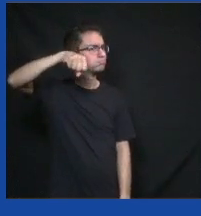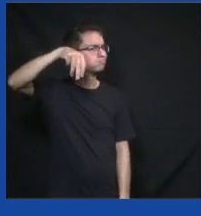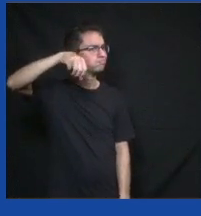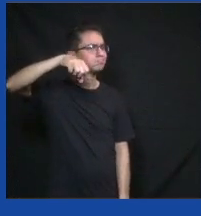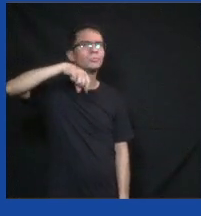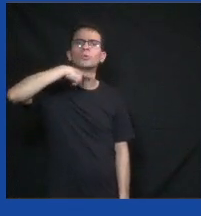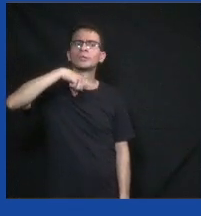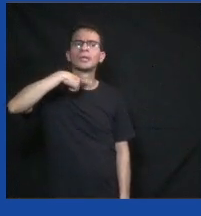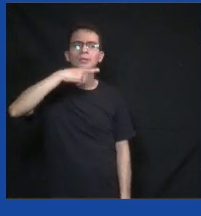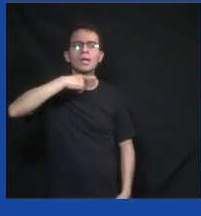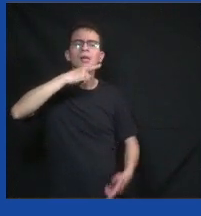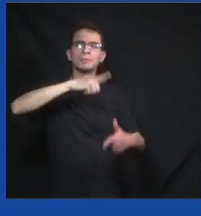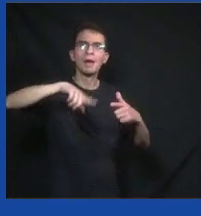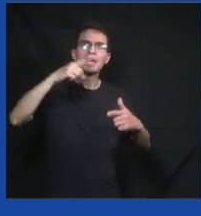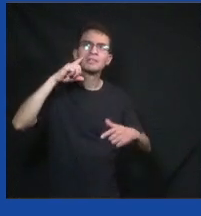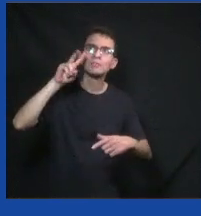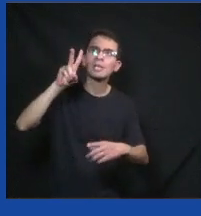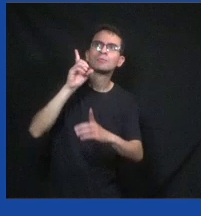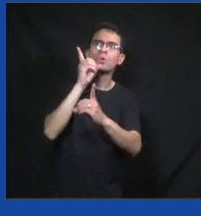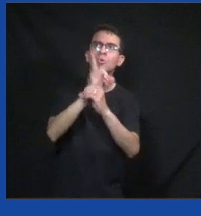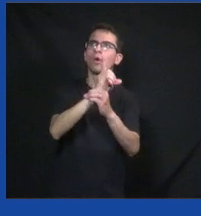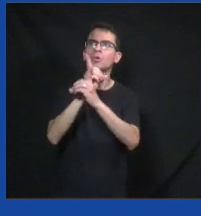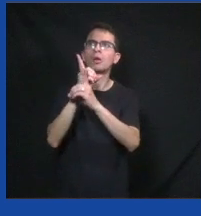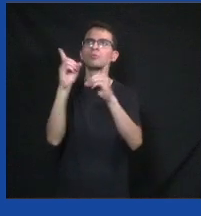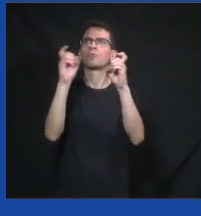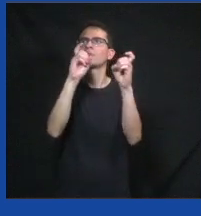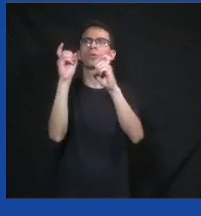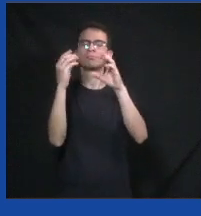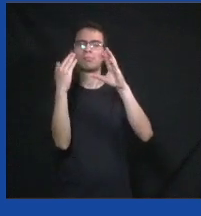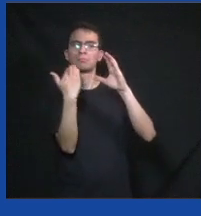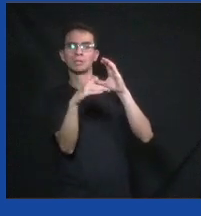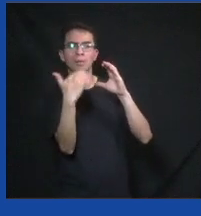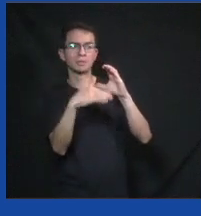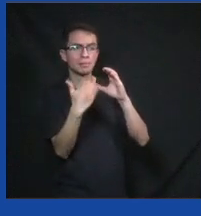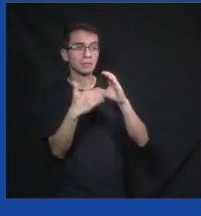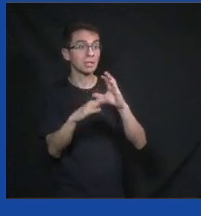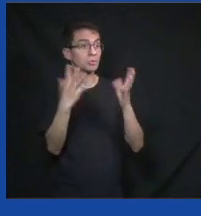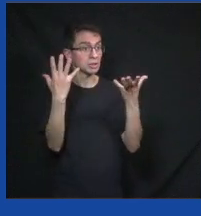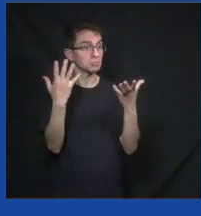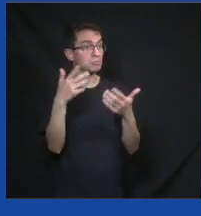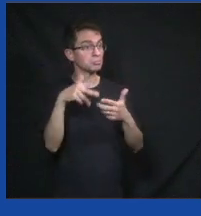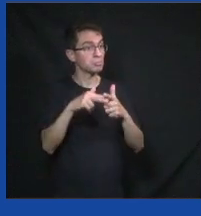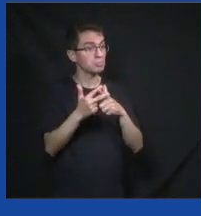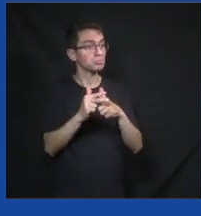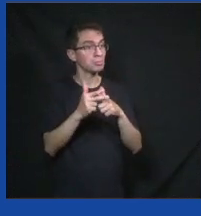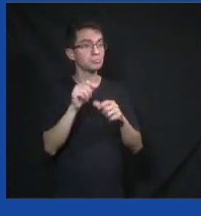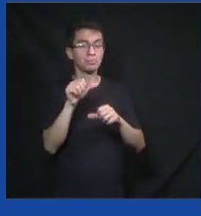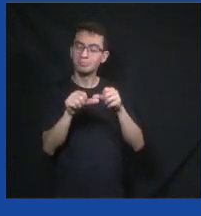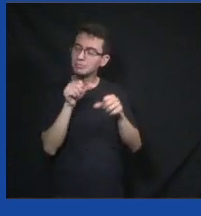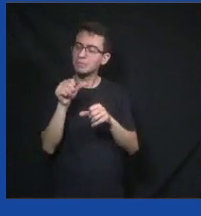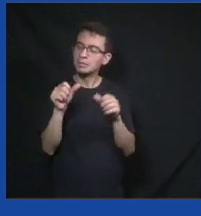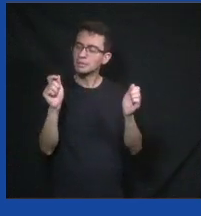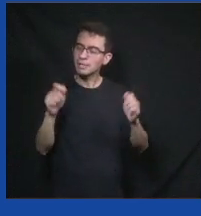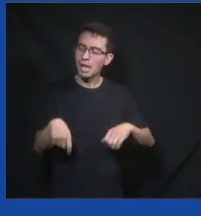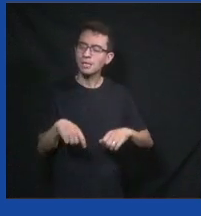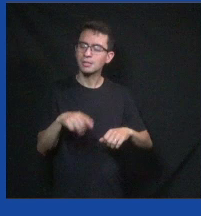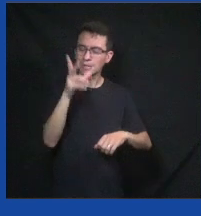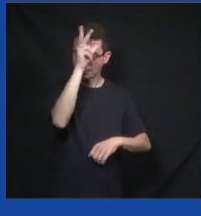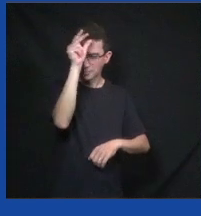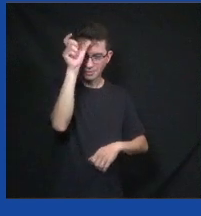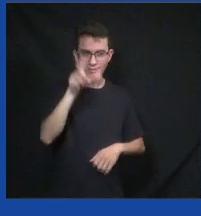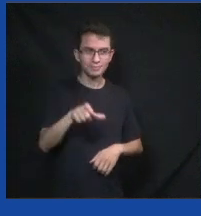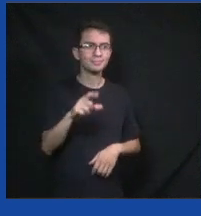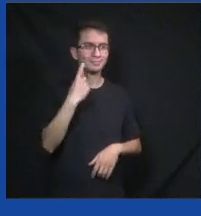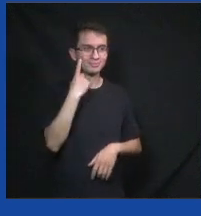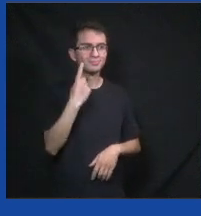Ele sai publicando isso e a prefeitura já resolveu mais de mil demandas dele. É um cidadão que começa a participar, isso fez ele bater no Jornal Nacional numa